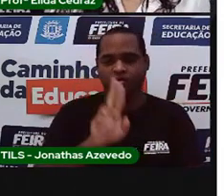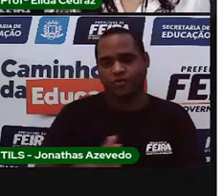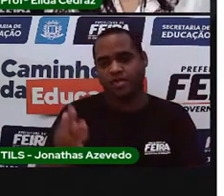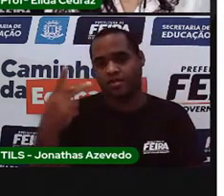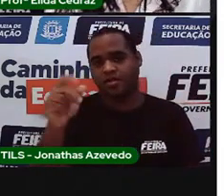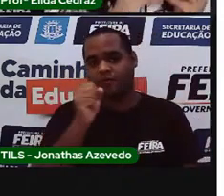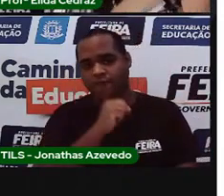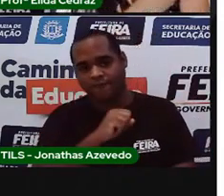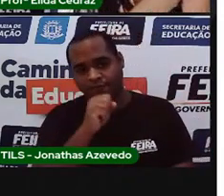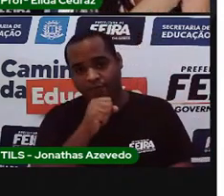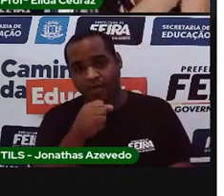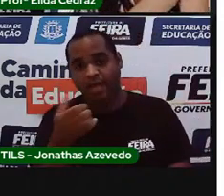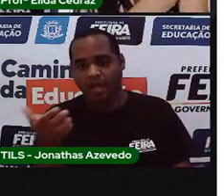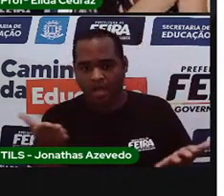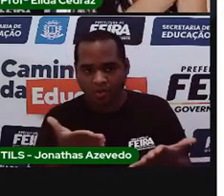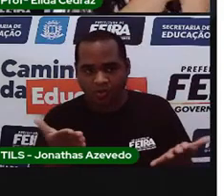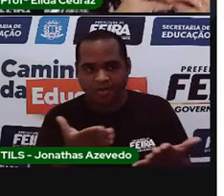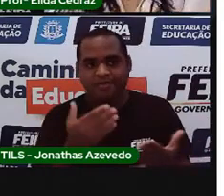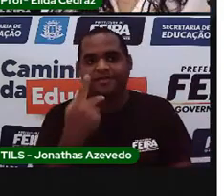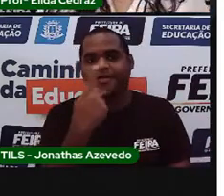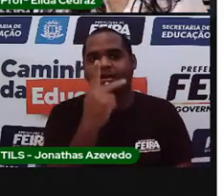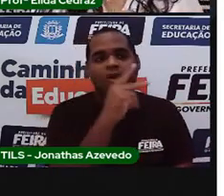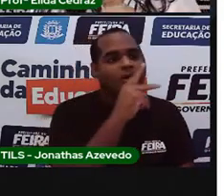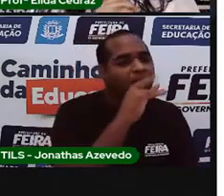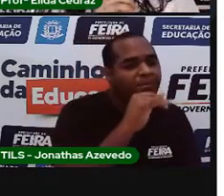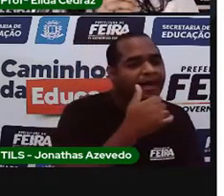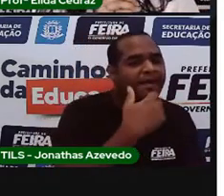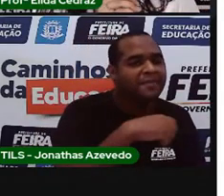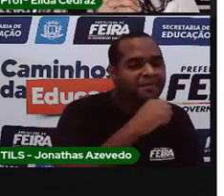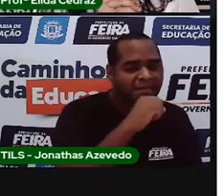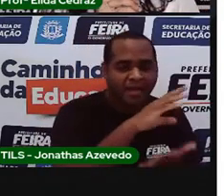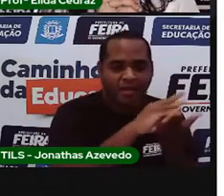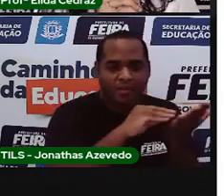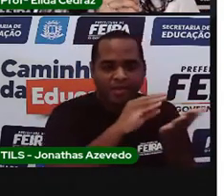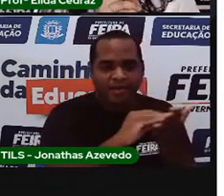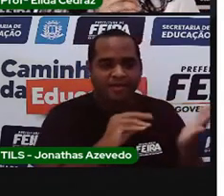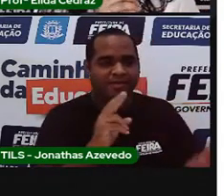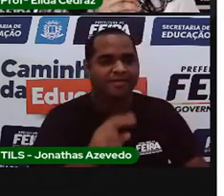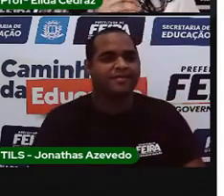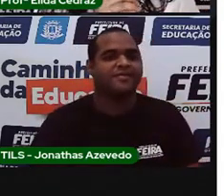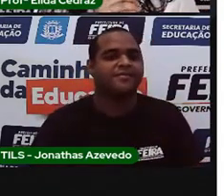usado pelos seus avós e agora é utilizado pelos seus pais?